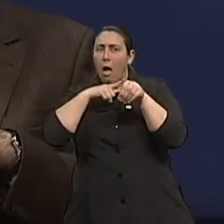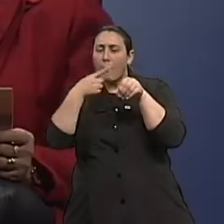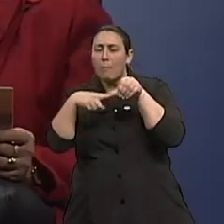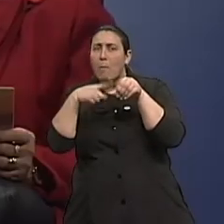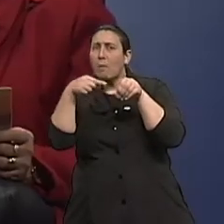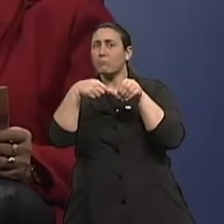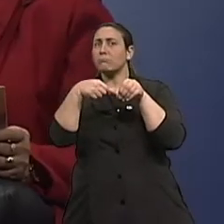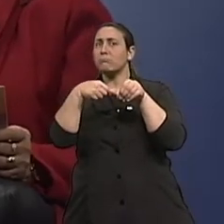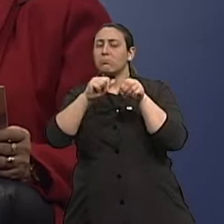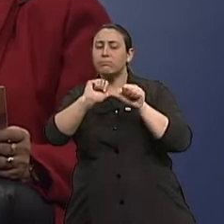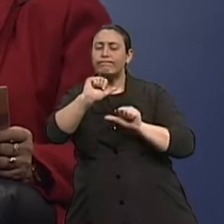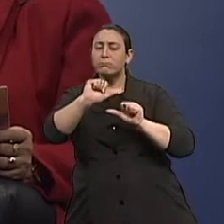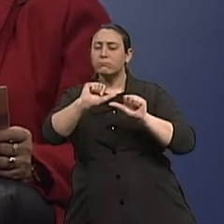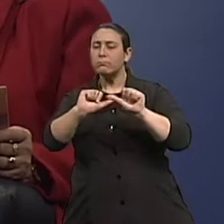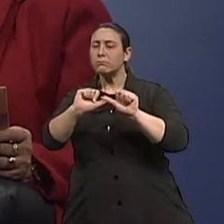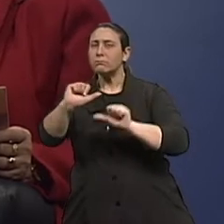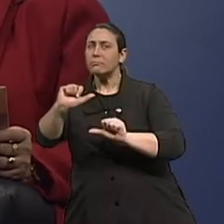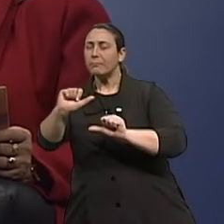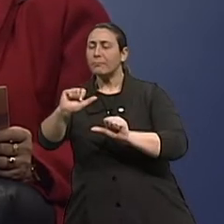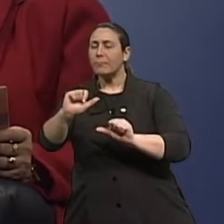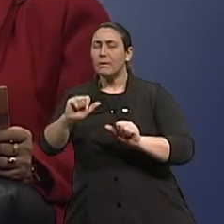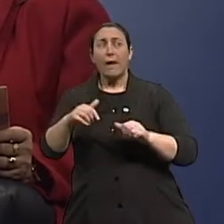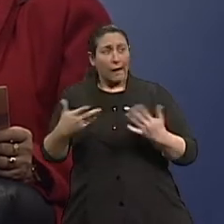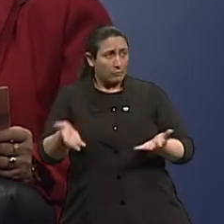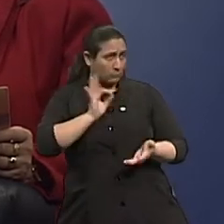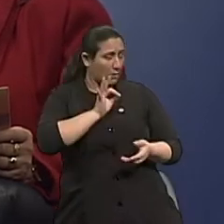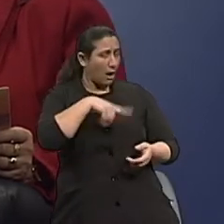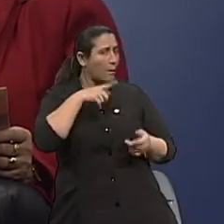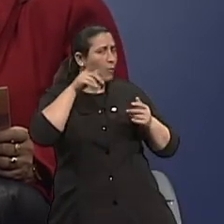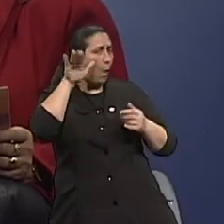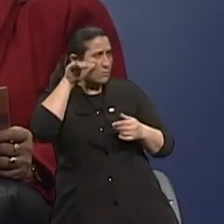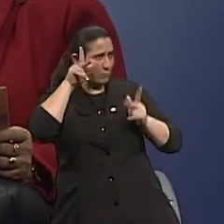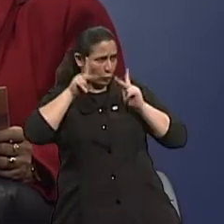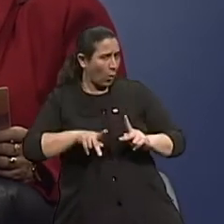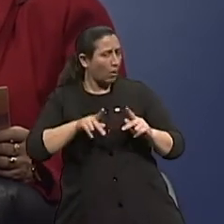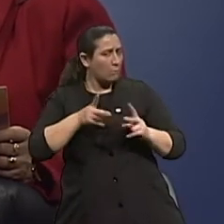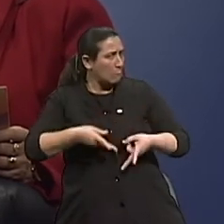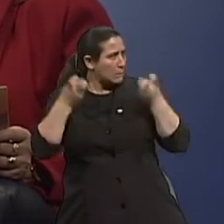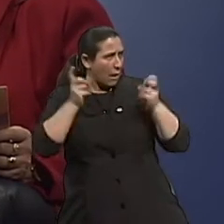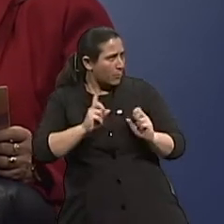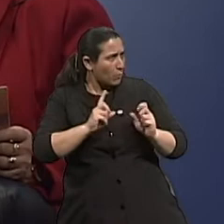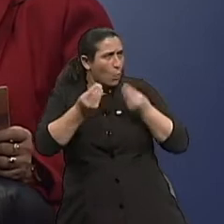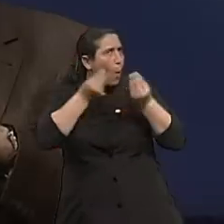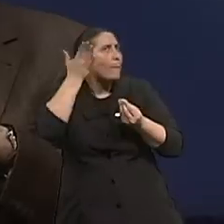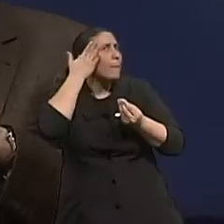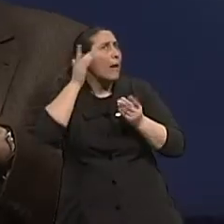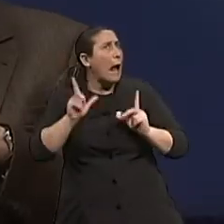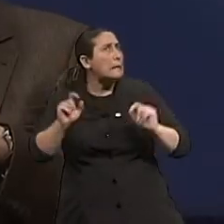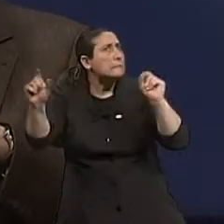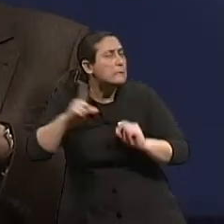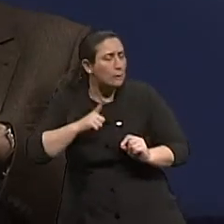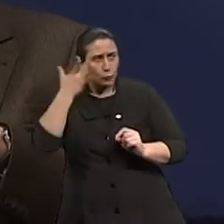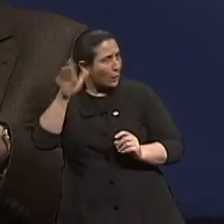isso não quer dizer que nessa observação da pessoa, o câncer já esteja num estágio avançado? Não.